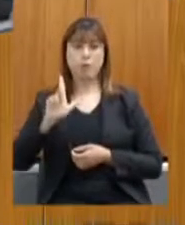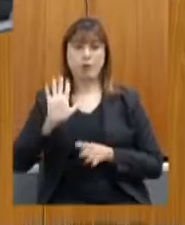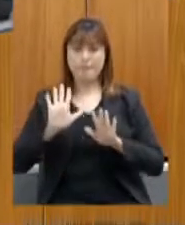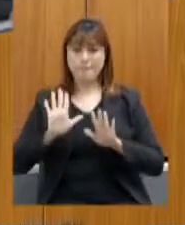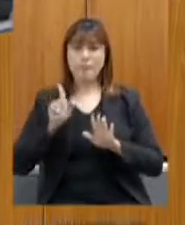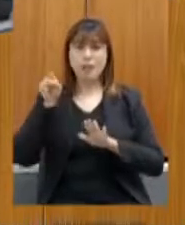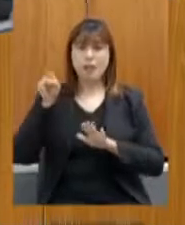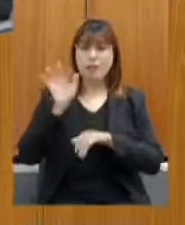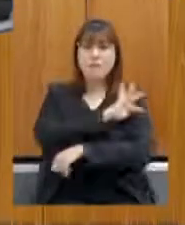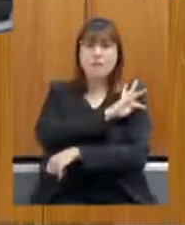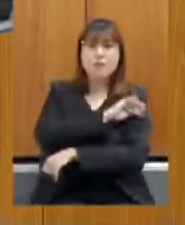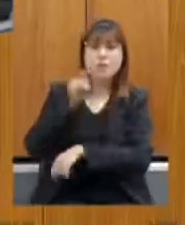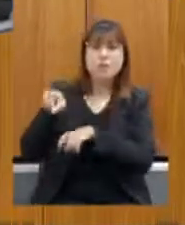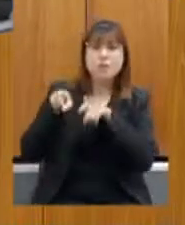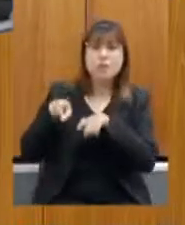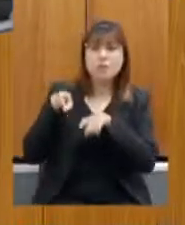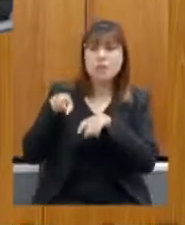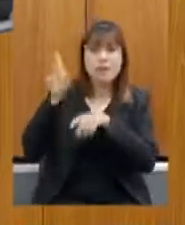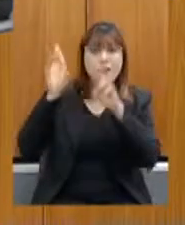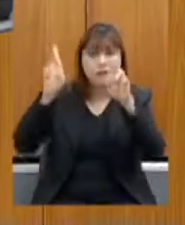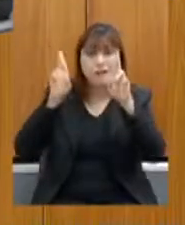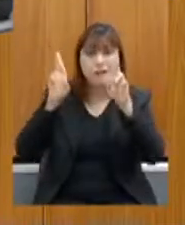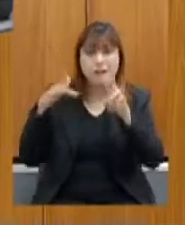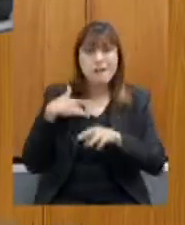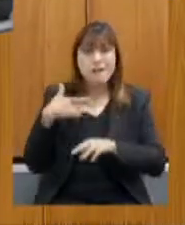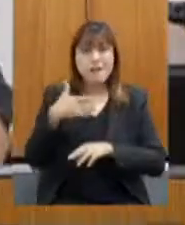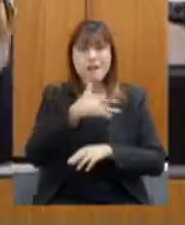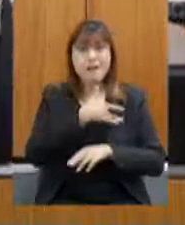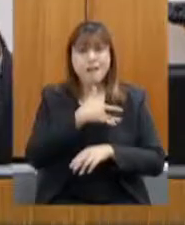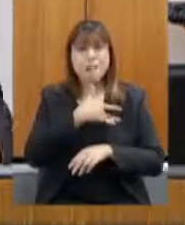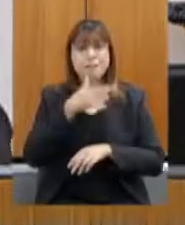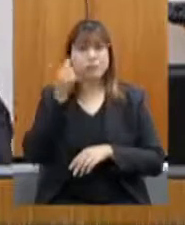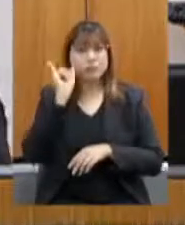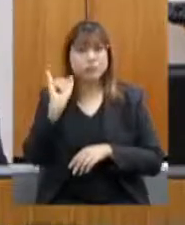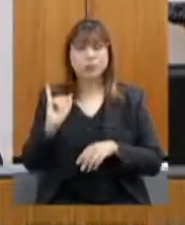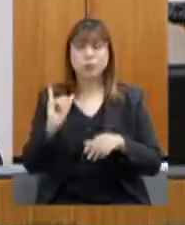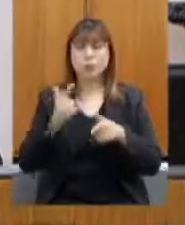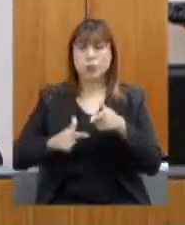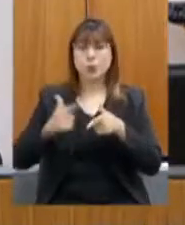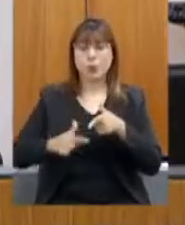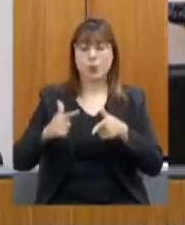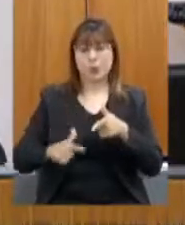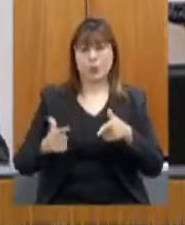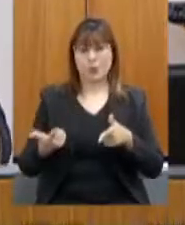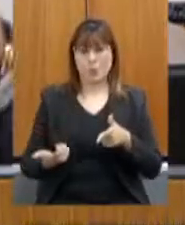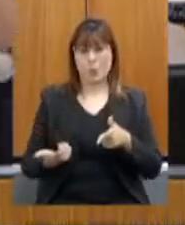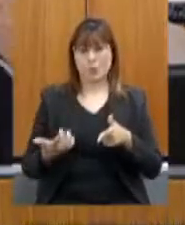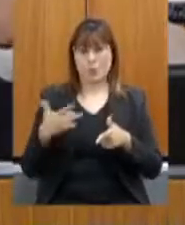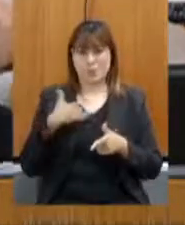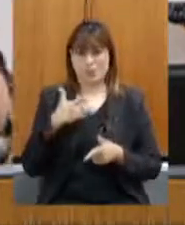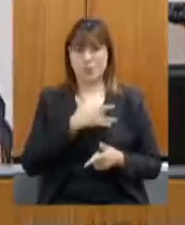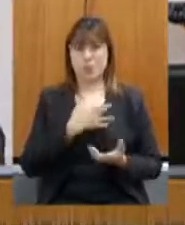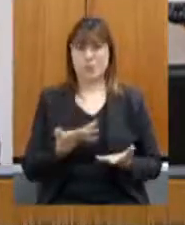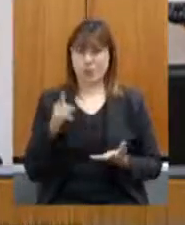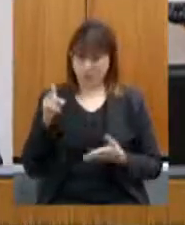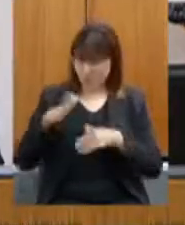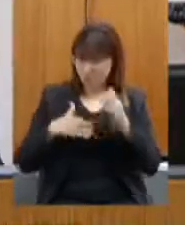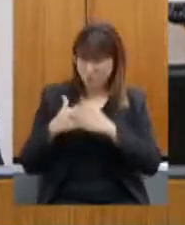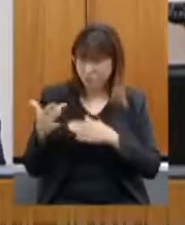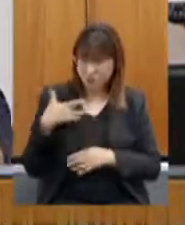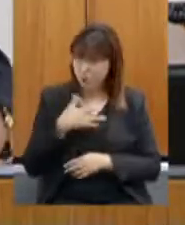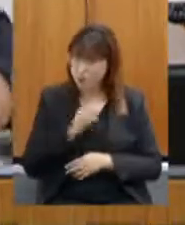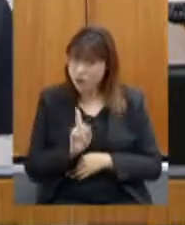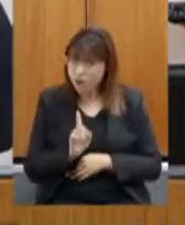E aqueles que fazem saúde pública preventiva, fazendo inspeção desses produtos de origem animal? Eles não são profissionais de saúde?